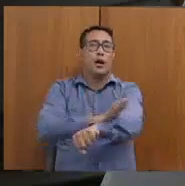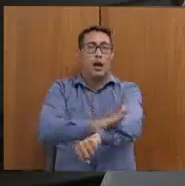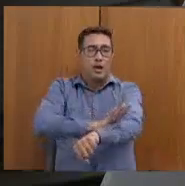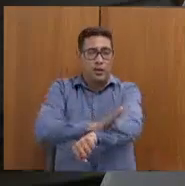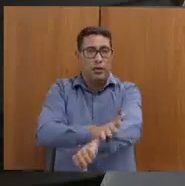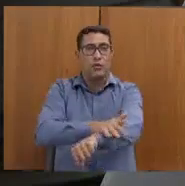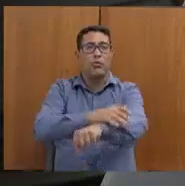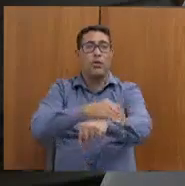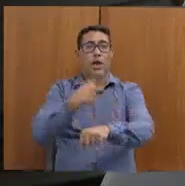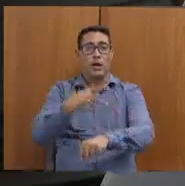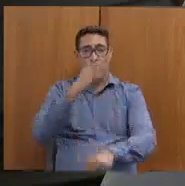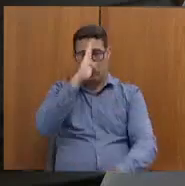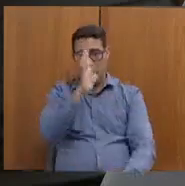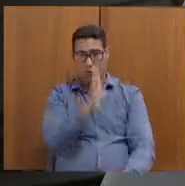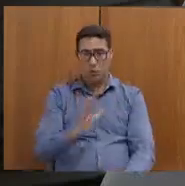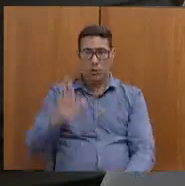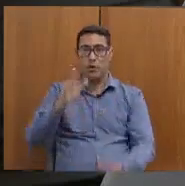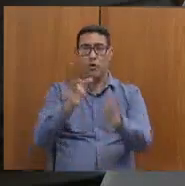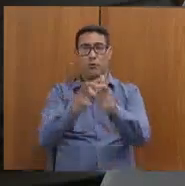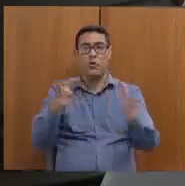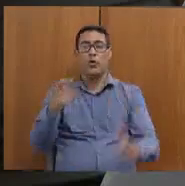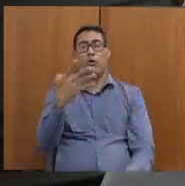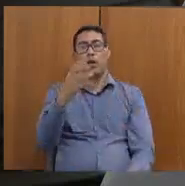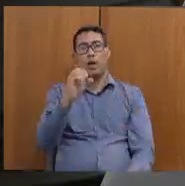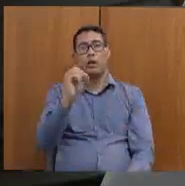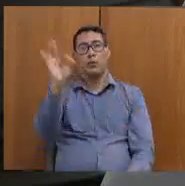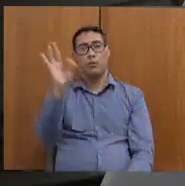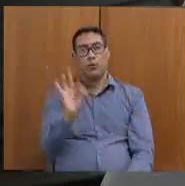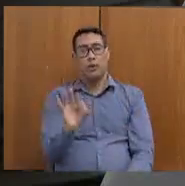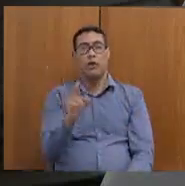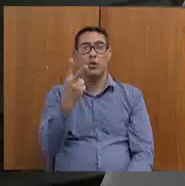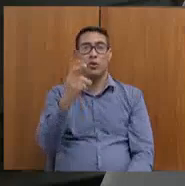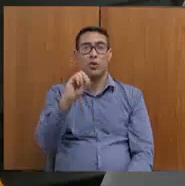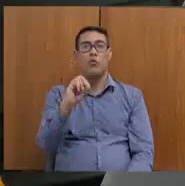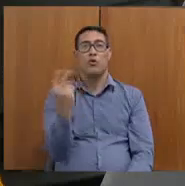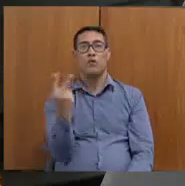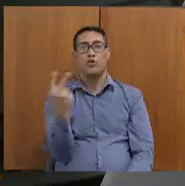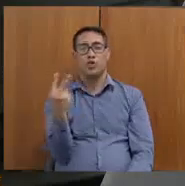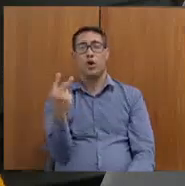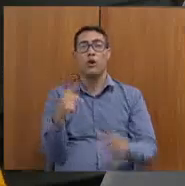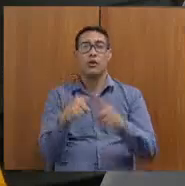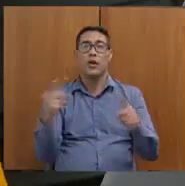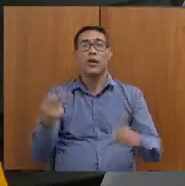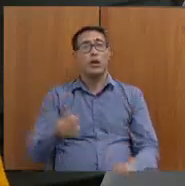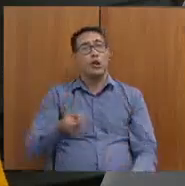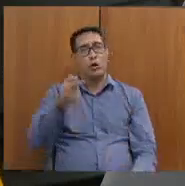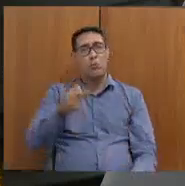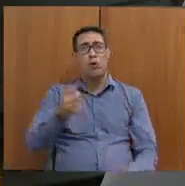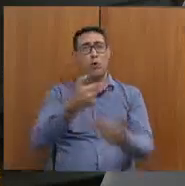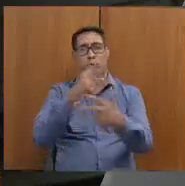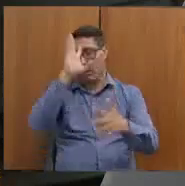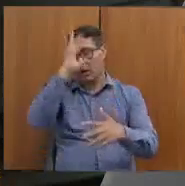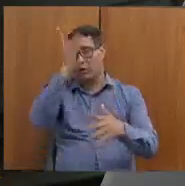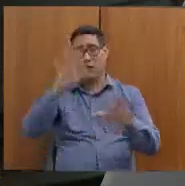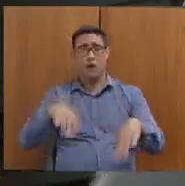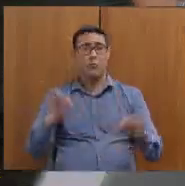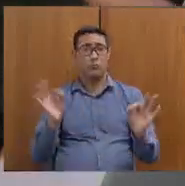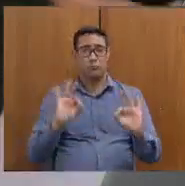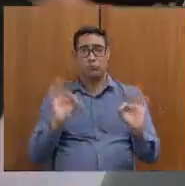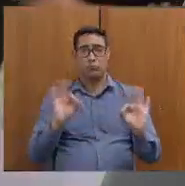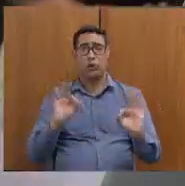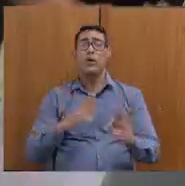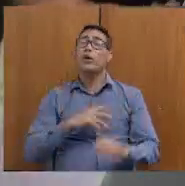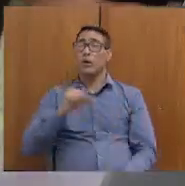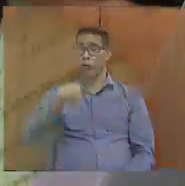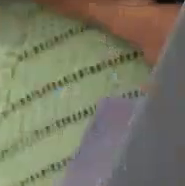aumentaram 40% em 2022, e ainda com o balanço de que poucas medidas foram tomadas. Então, sim,